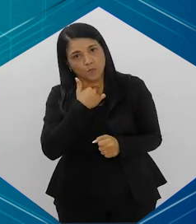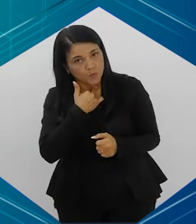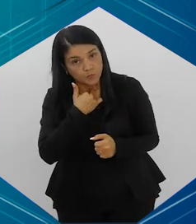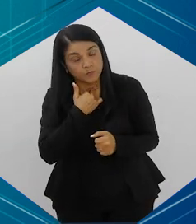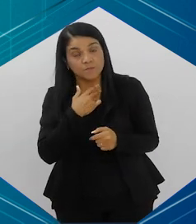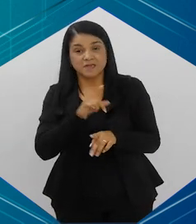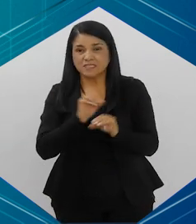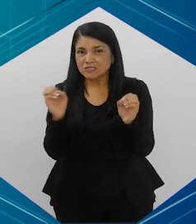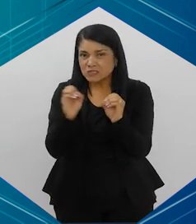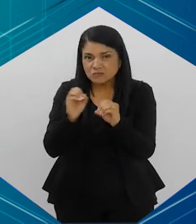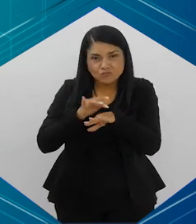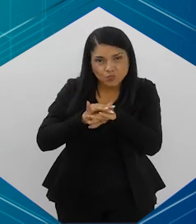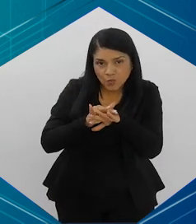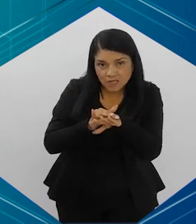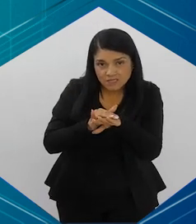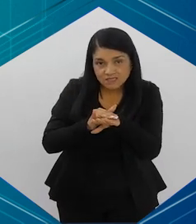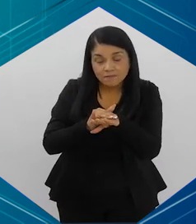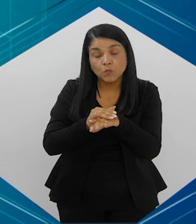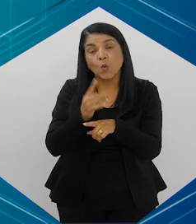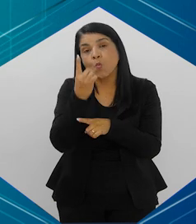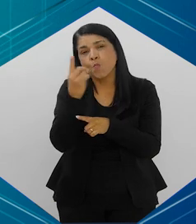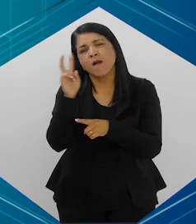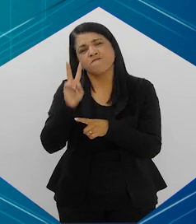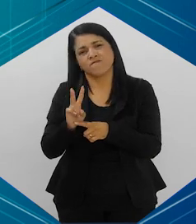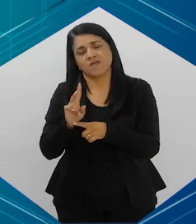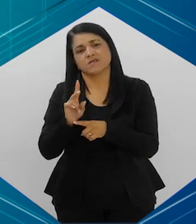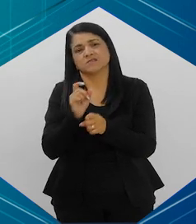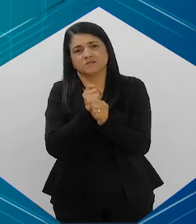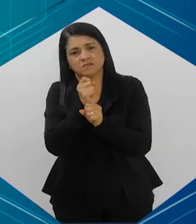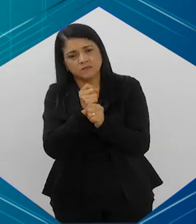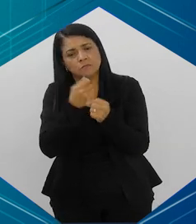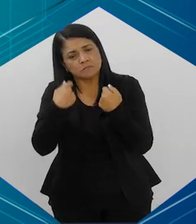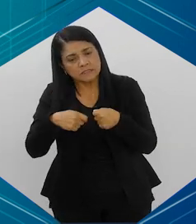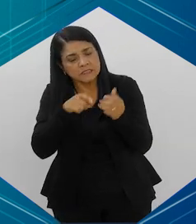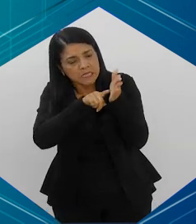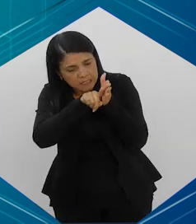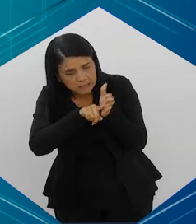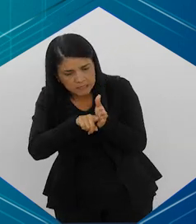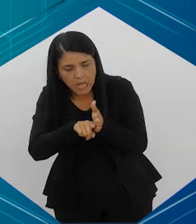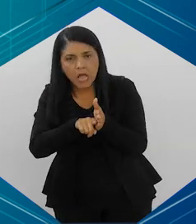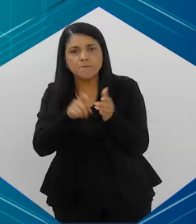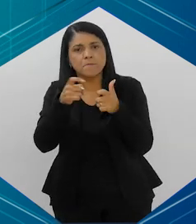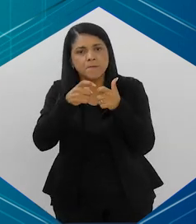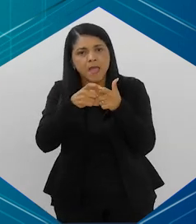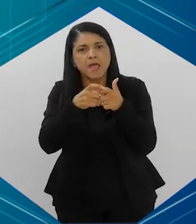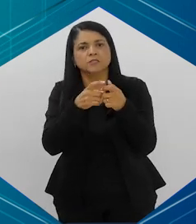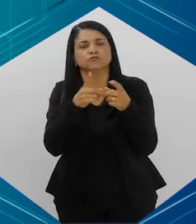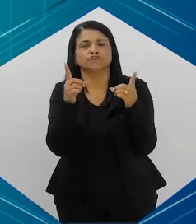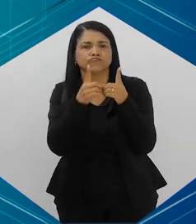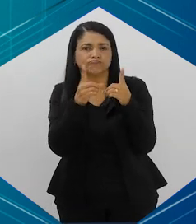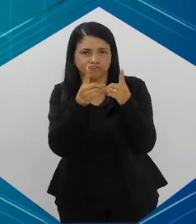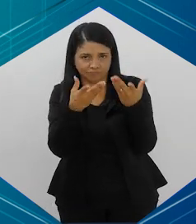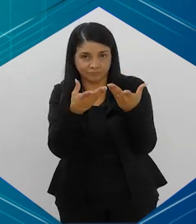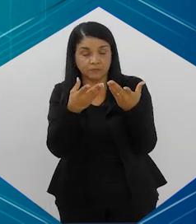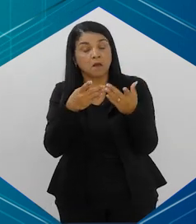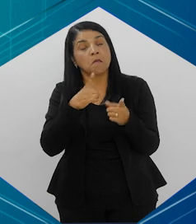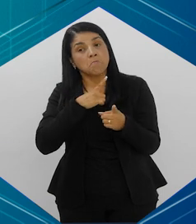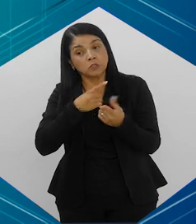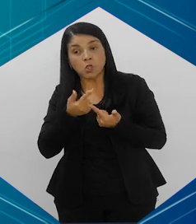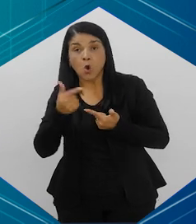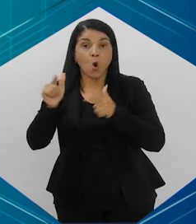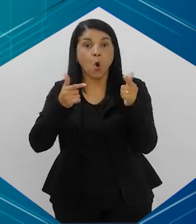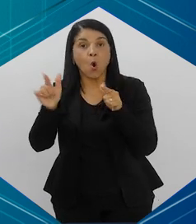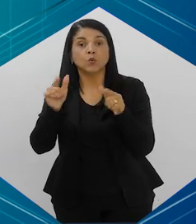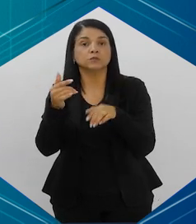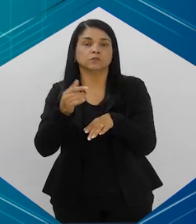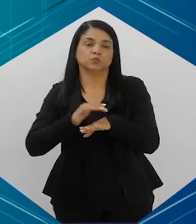Mas, se não tiver com nada disso, pelo menos uma vez por ano, vai ao médico, porque, eventualmente, pode ter alguma